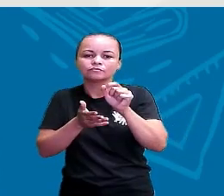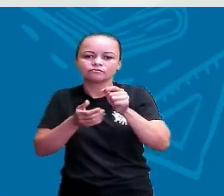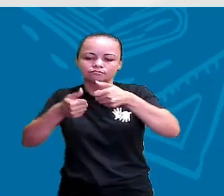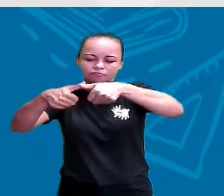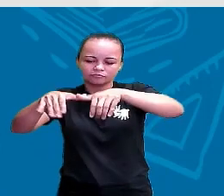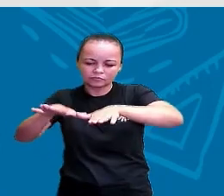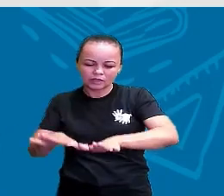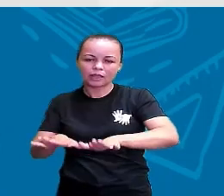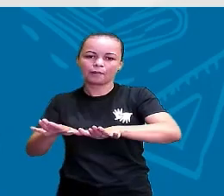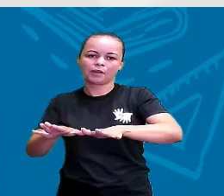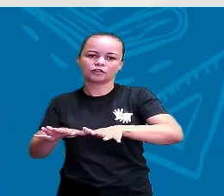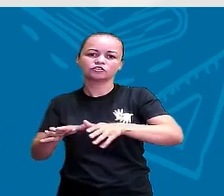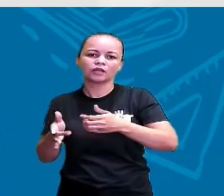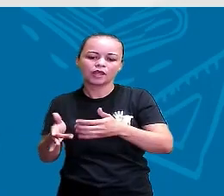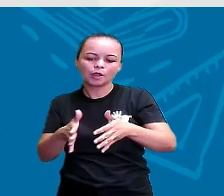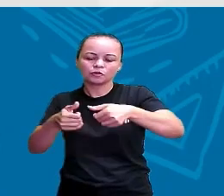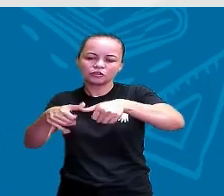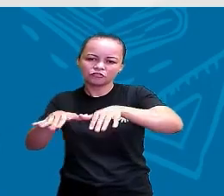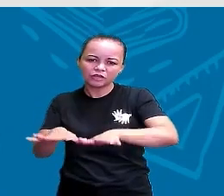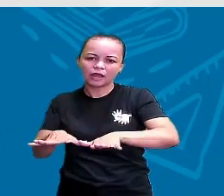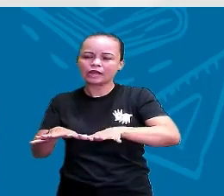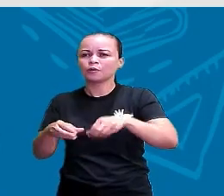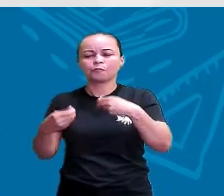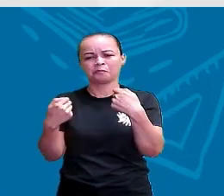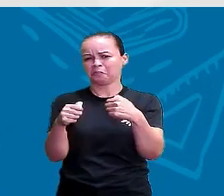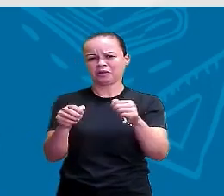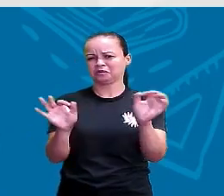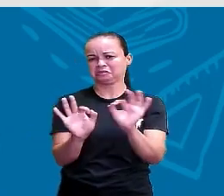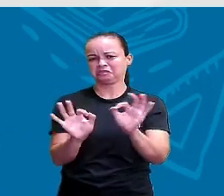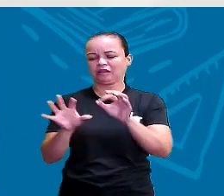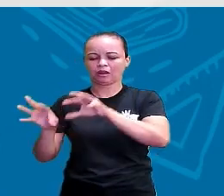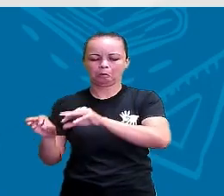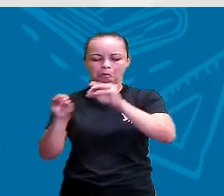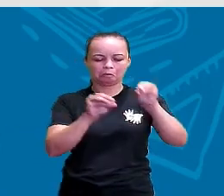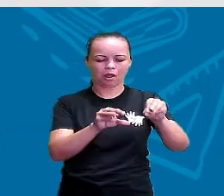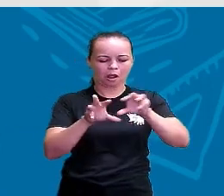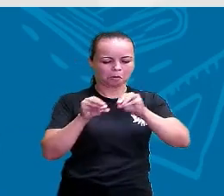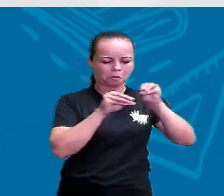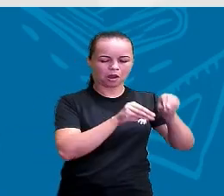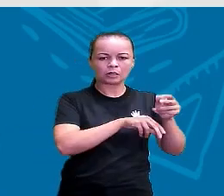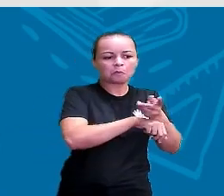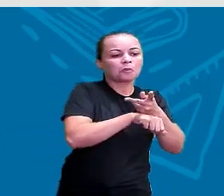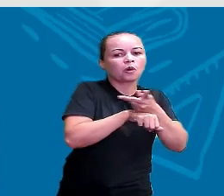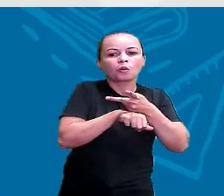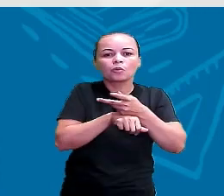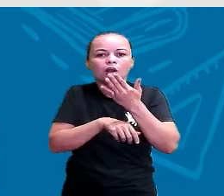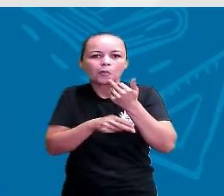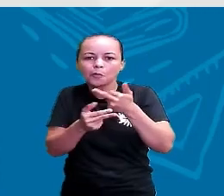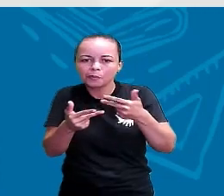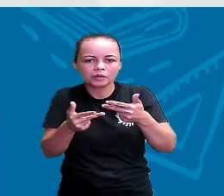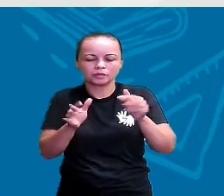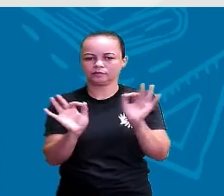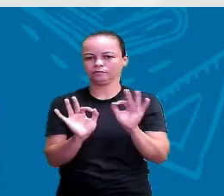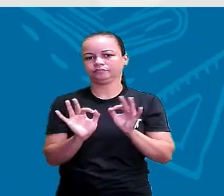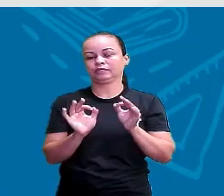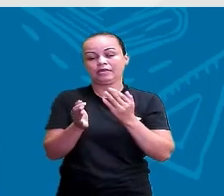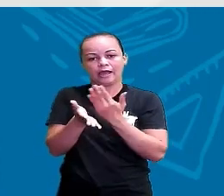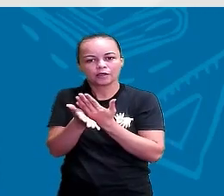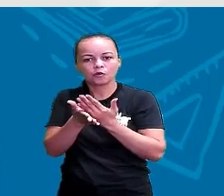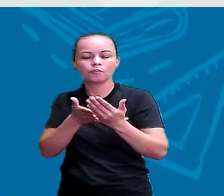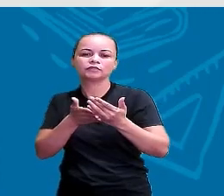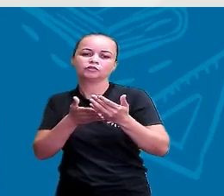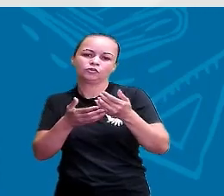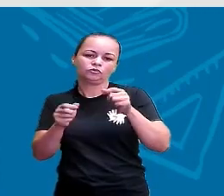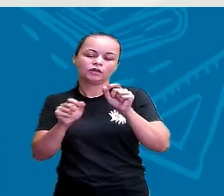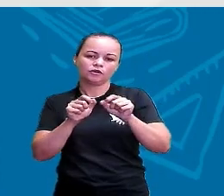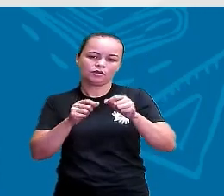lugar. Eles não tinham mais a necessidade de ir de um lugar pra outro atrás de alimento. E aí surgiram as primeiras cidades,